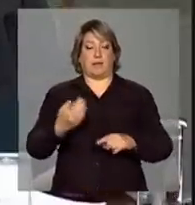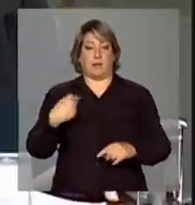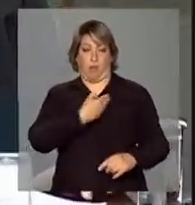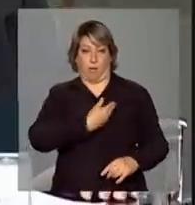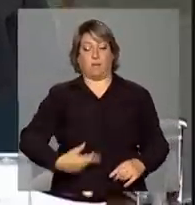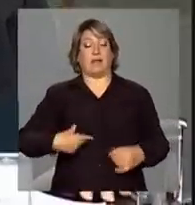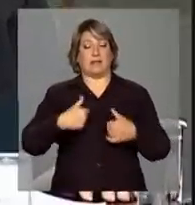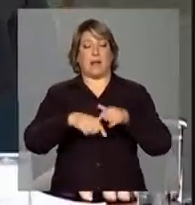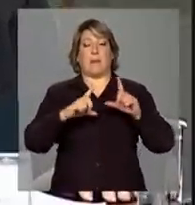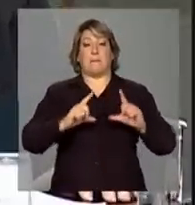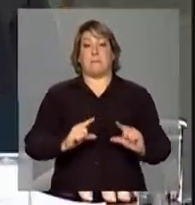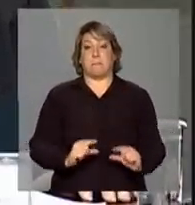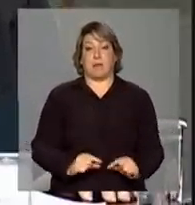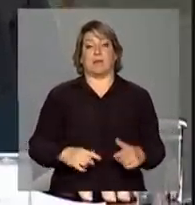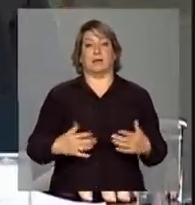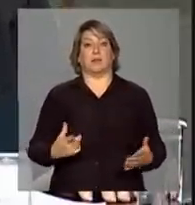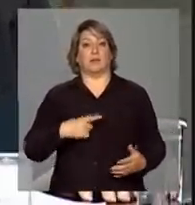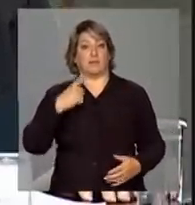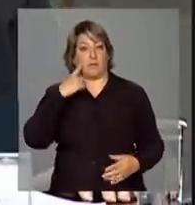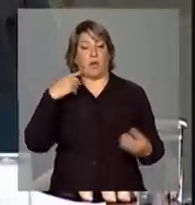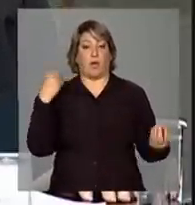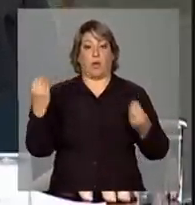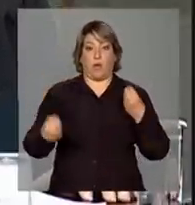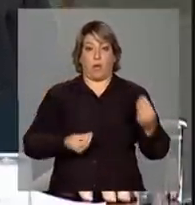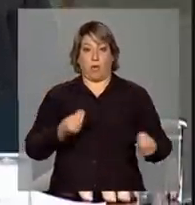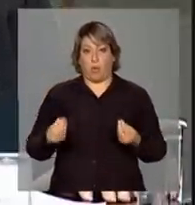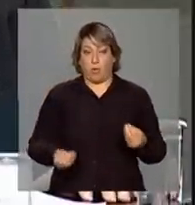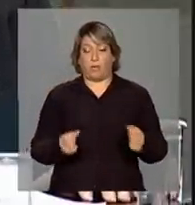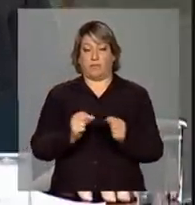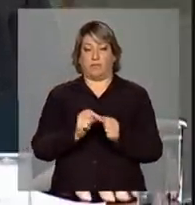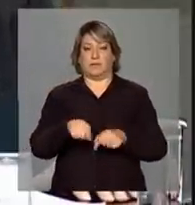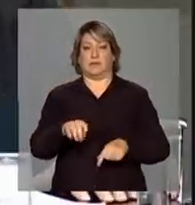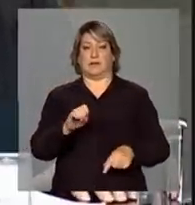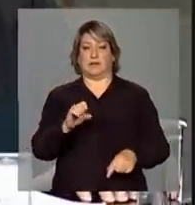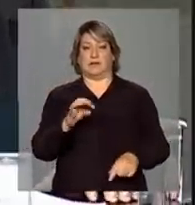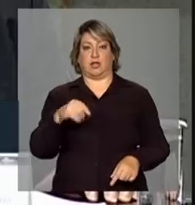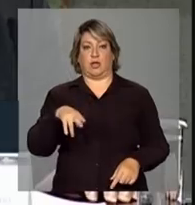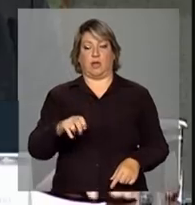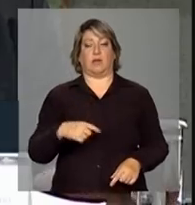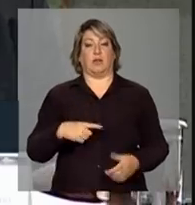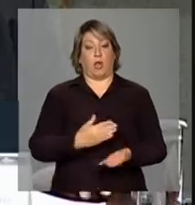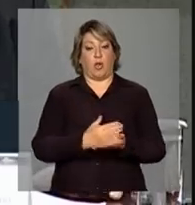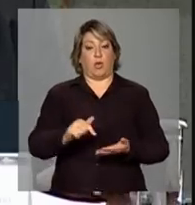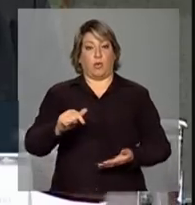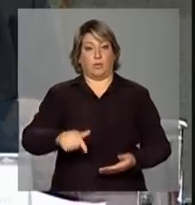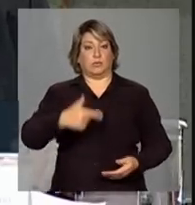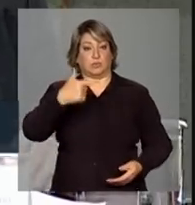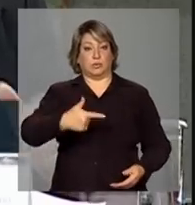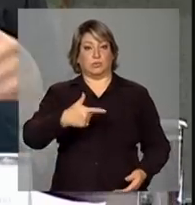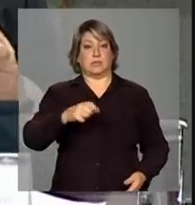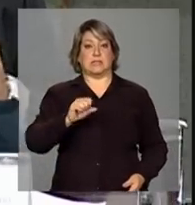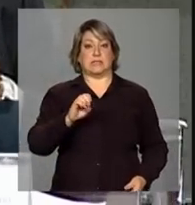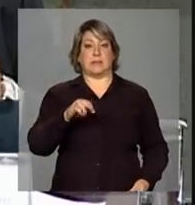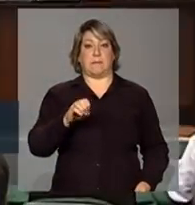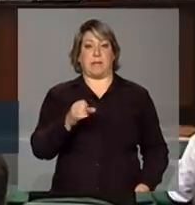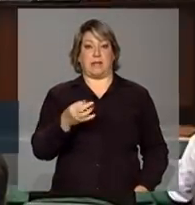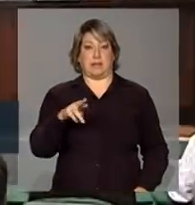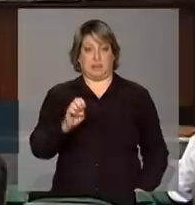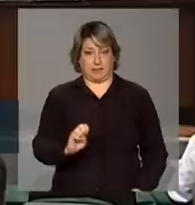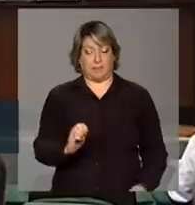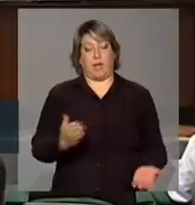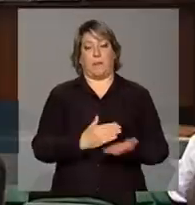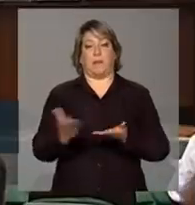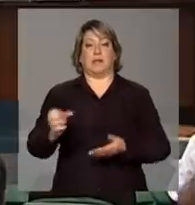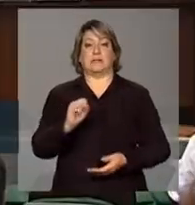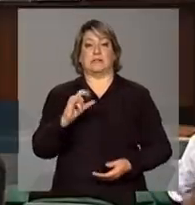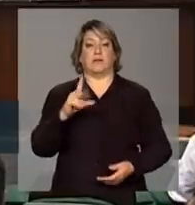tem uma previsão muito forte para a recomposição desses estoques logo no começo do segundo semestre. Então, passar para o